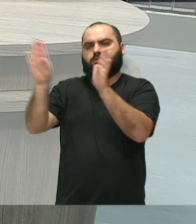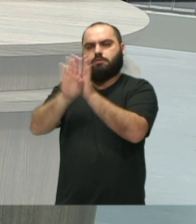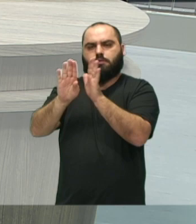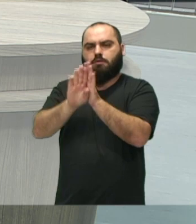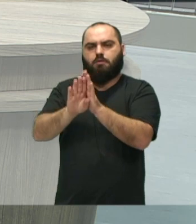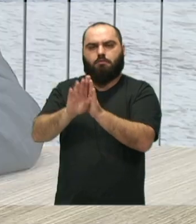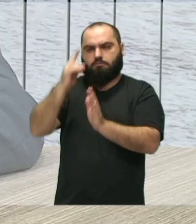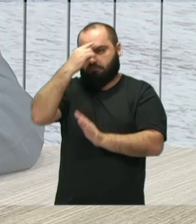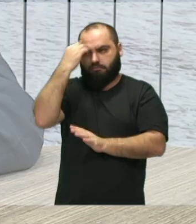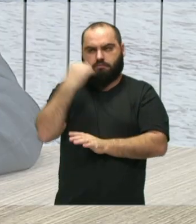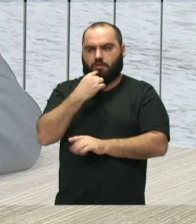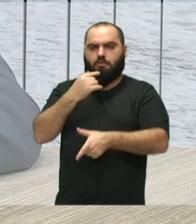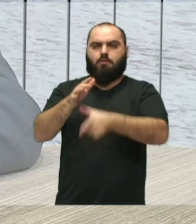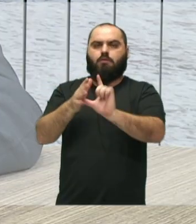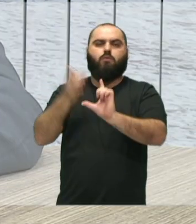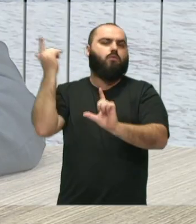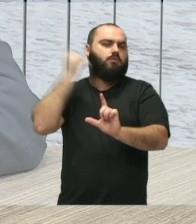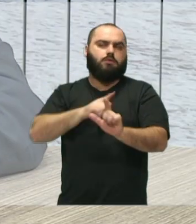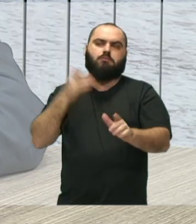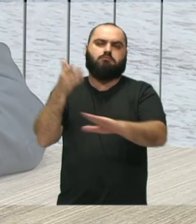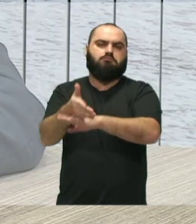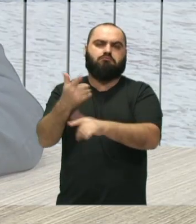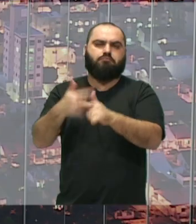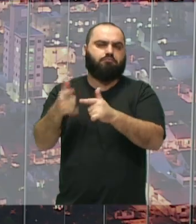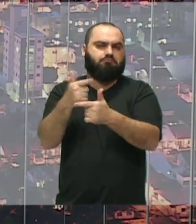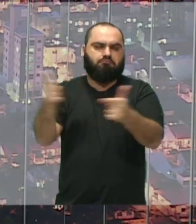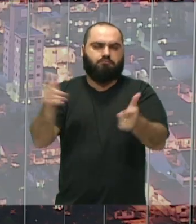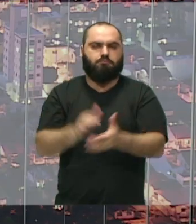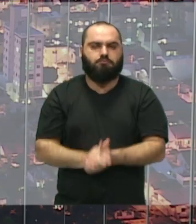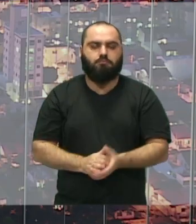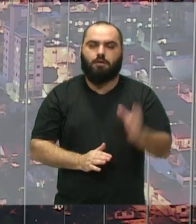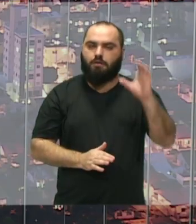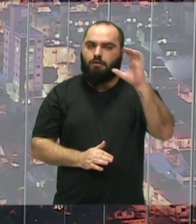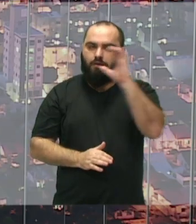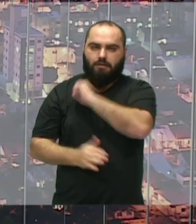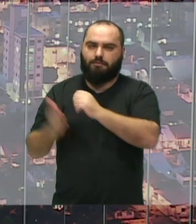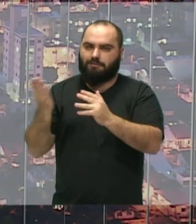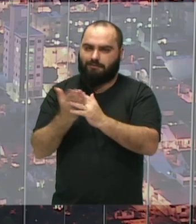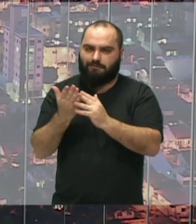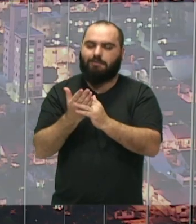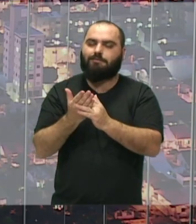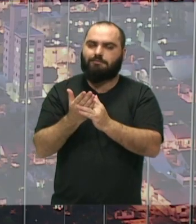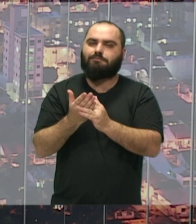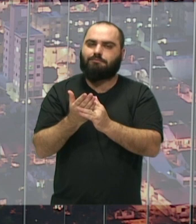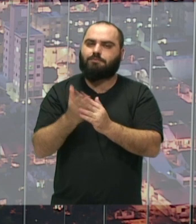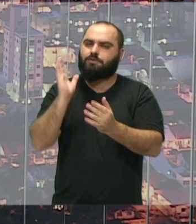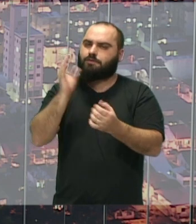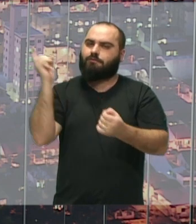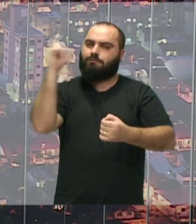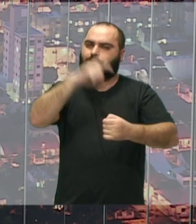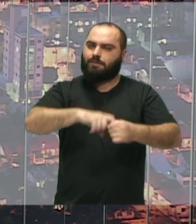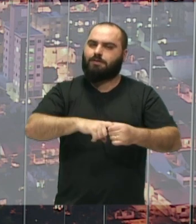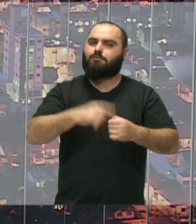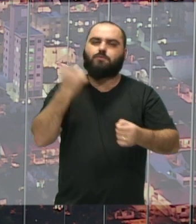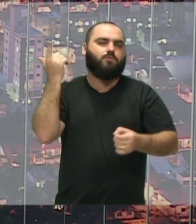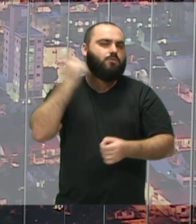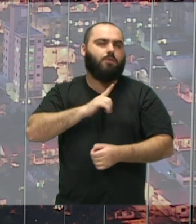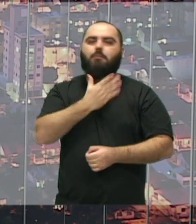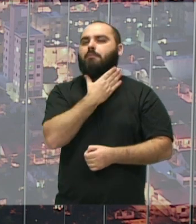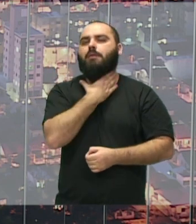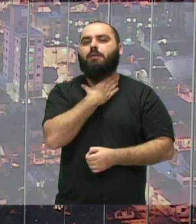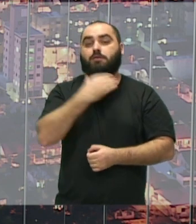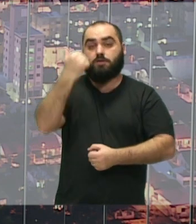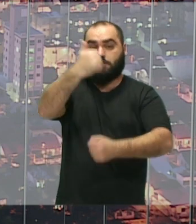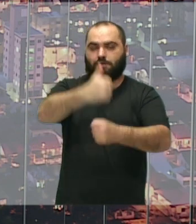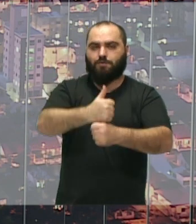minutos antes que consegue ingresso sem problemas. Bom, nós vamos fazer mais um rápido intervalo. Já já voltamos para continuar o bate-papo aqui com o